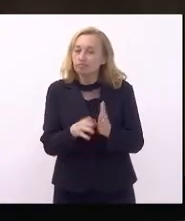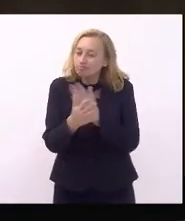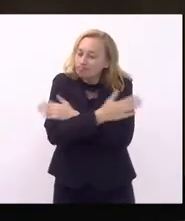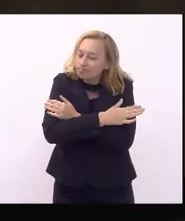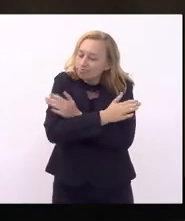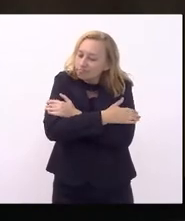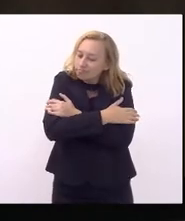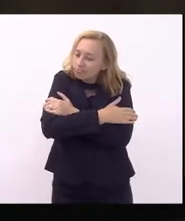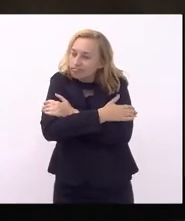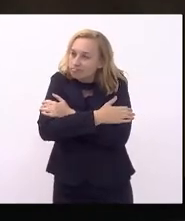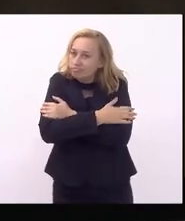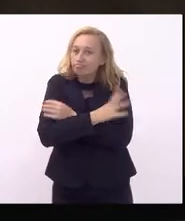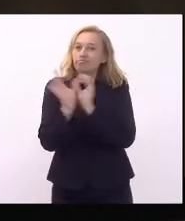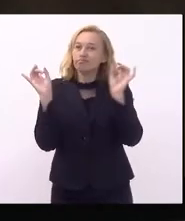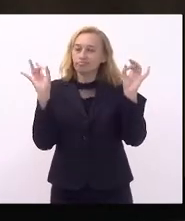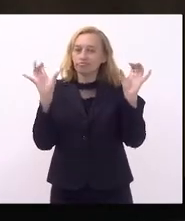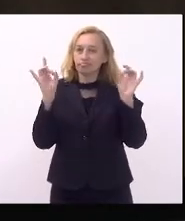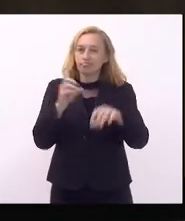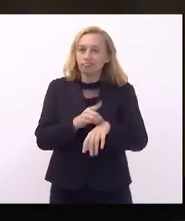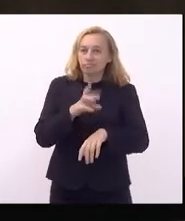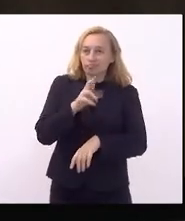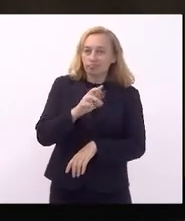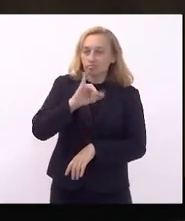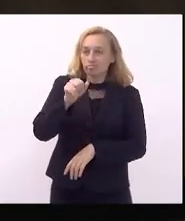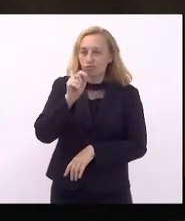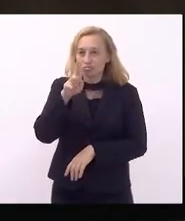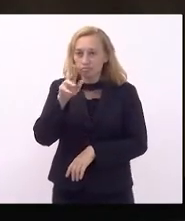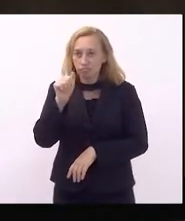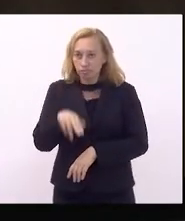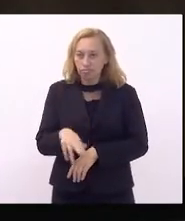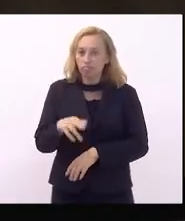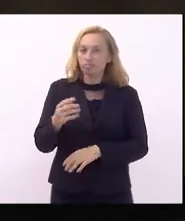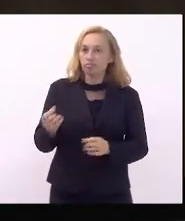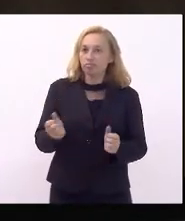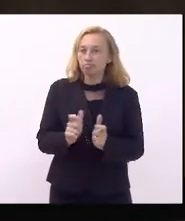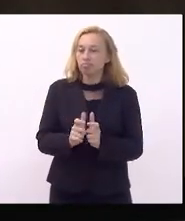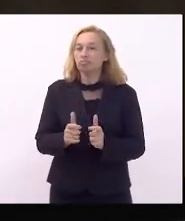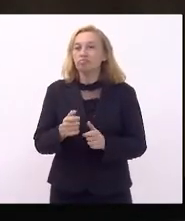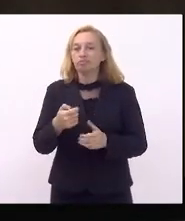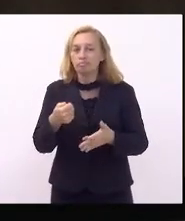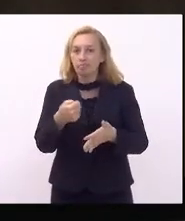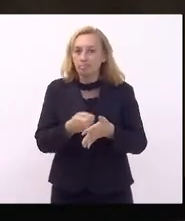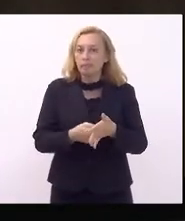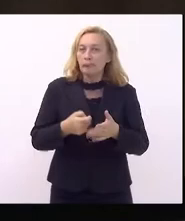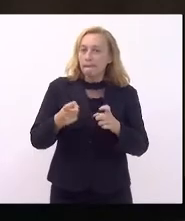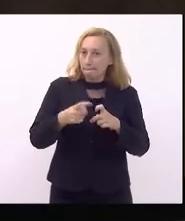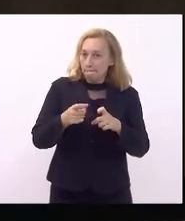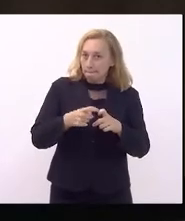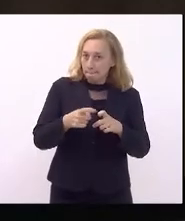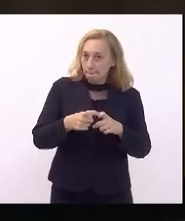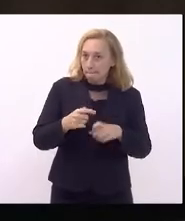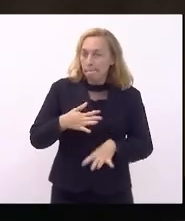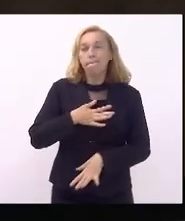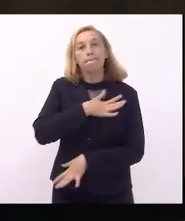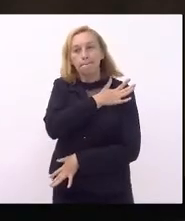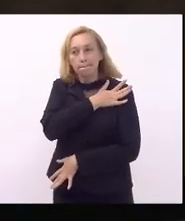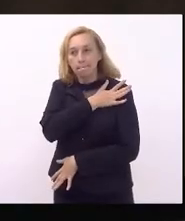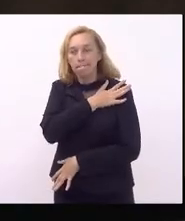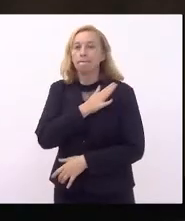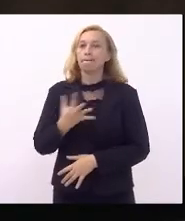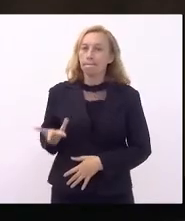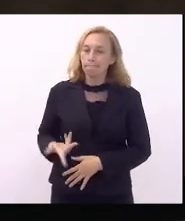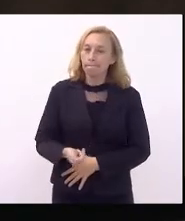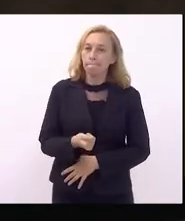abraço afetuoso e especial ao doutor Giulianelli, grande médico, militar de grande qualidade e,